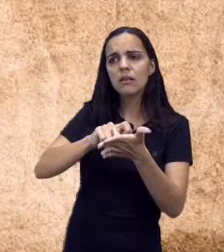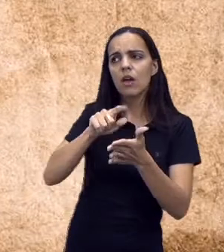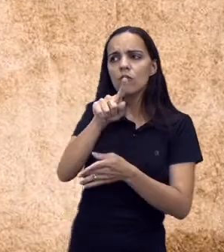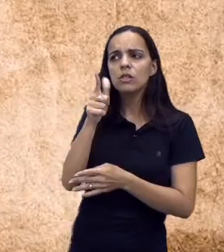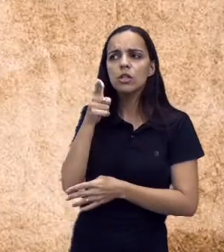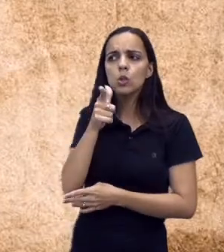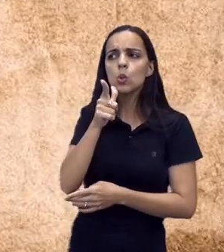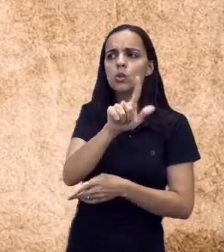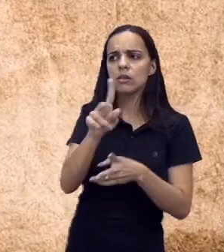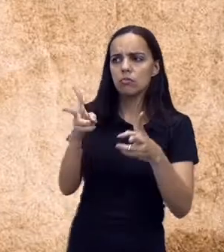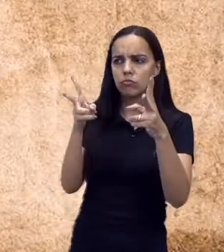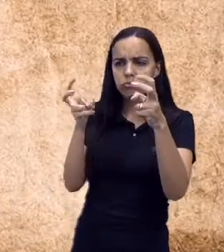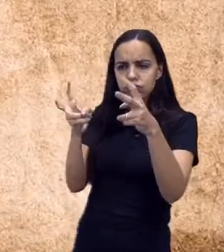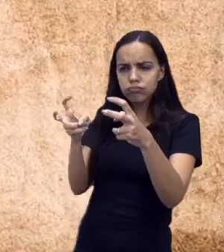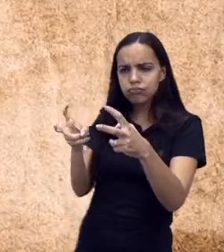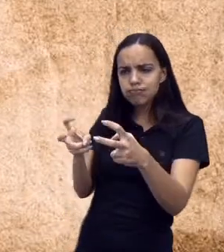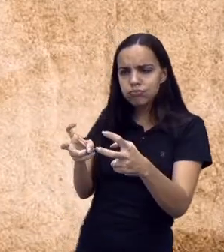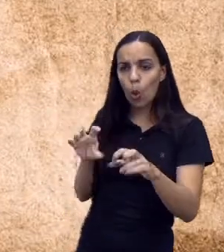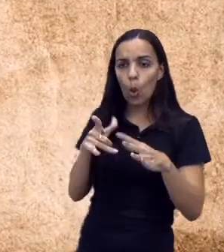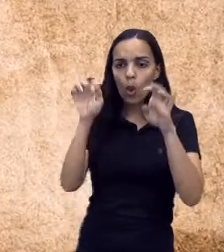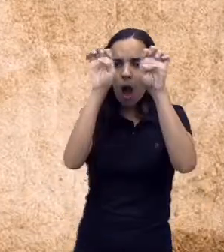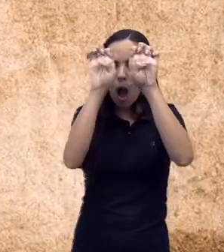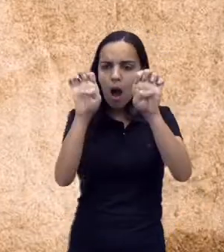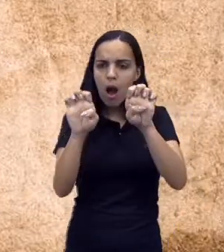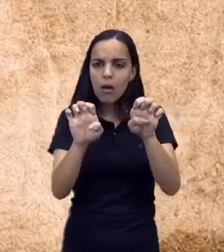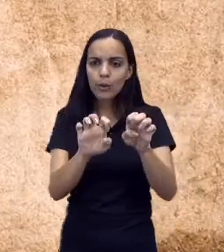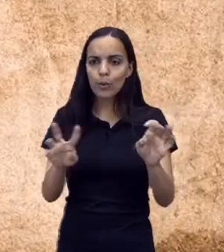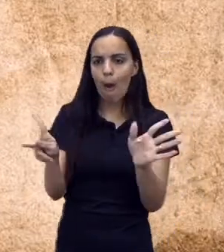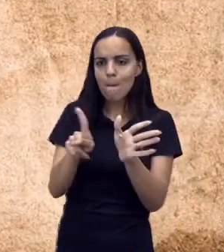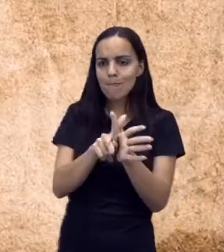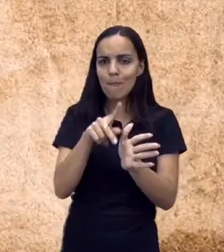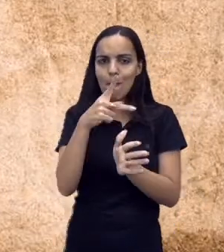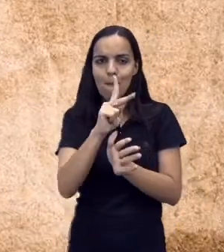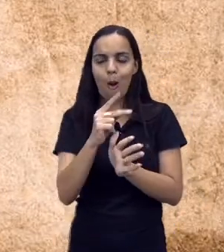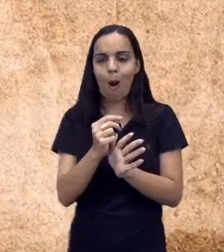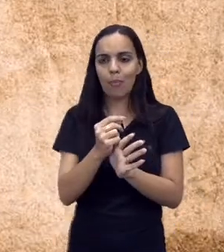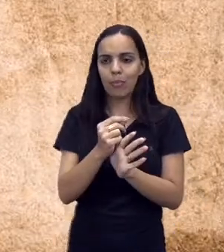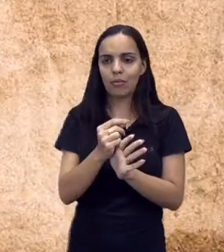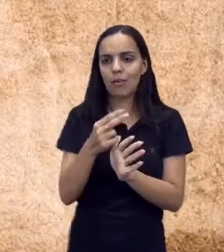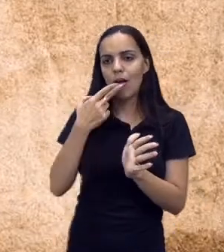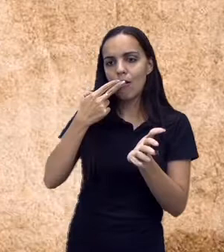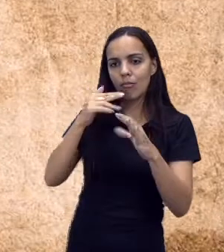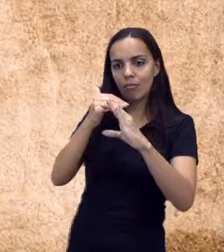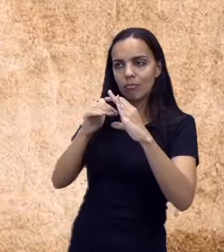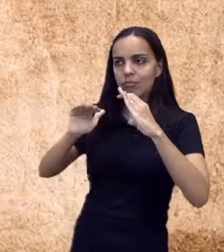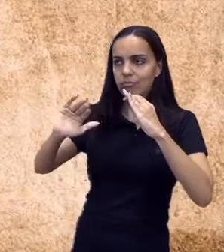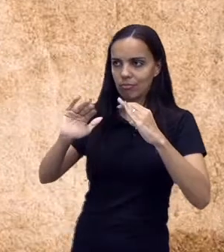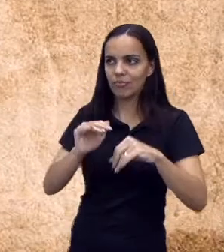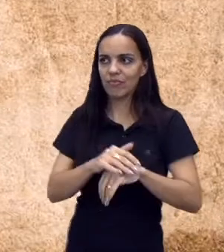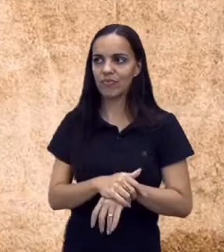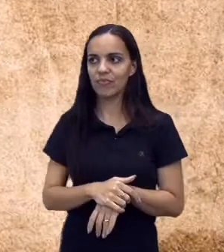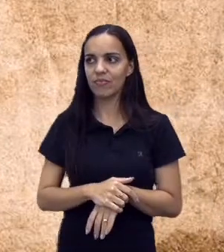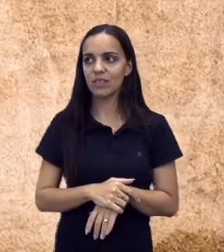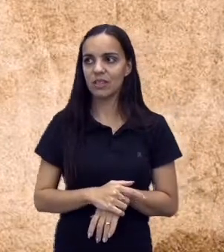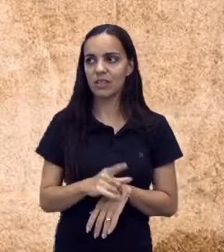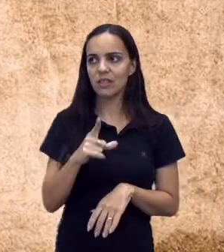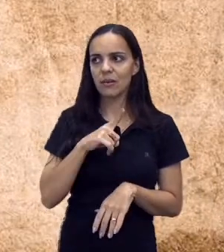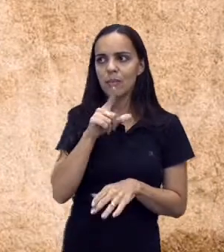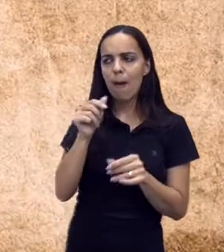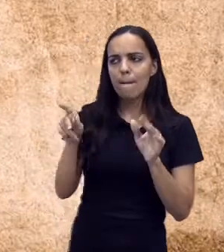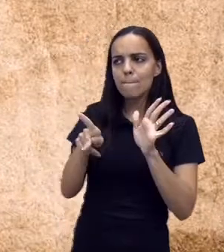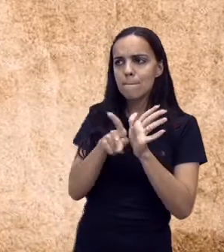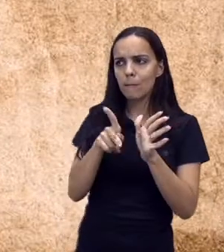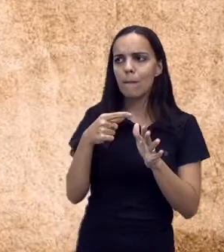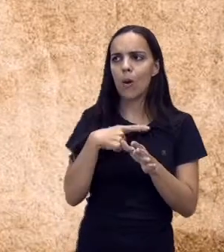consigam perceber toda essa estrutura, todas essas características do gênero. E a carta estará na íntegra